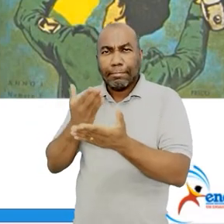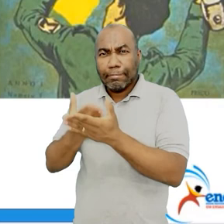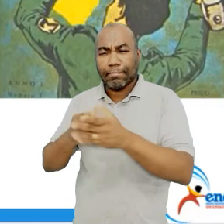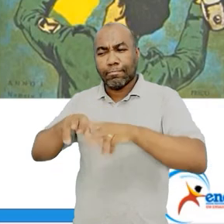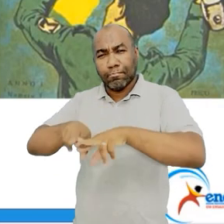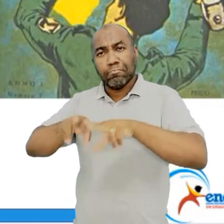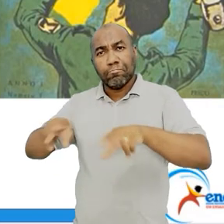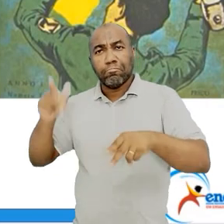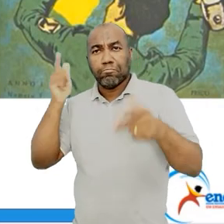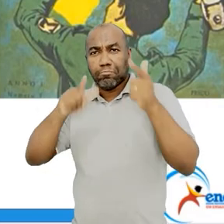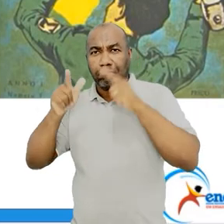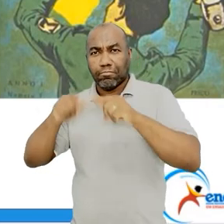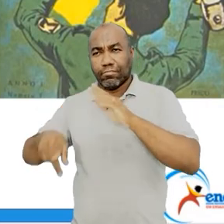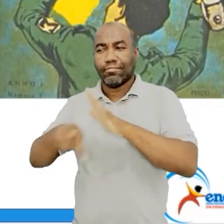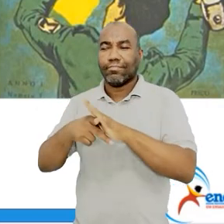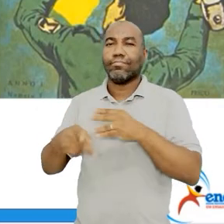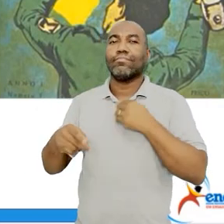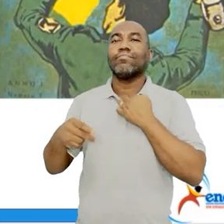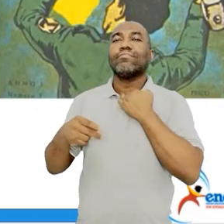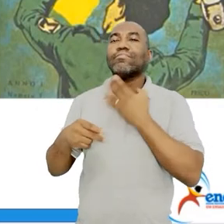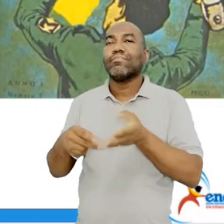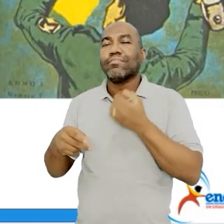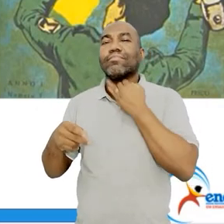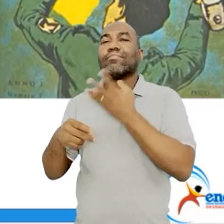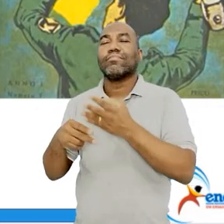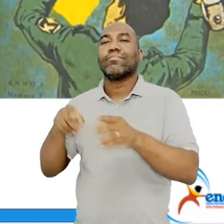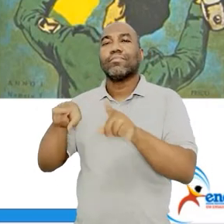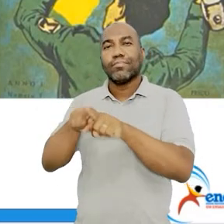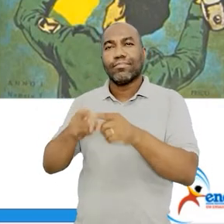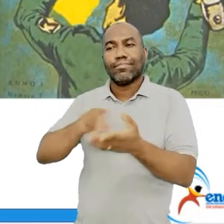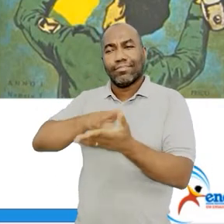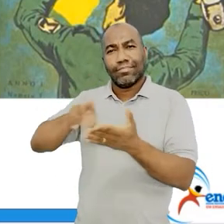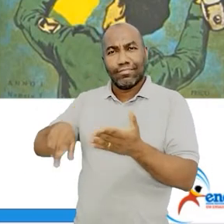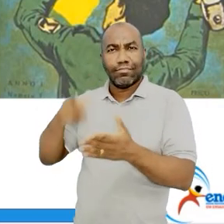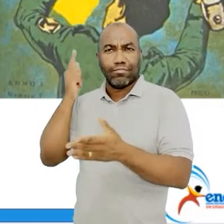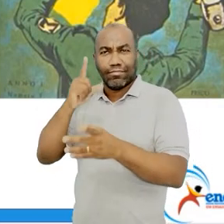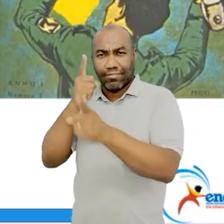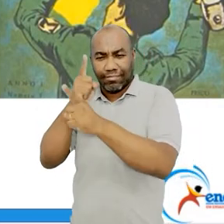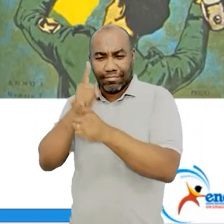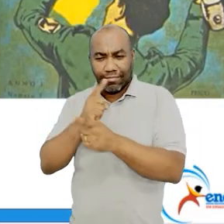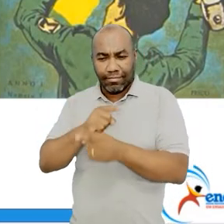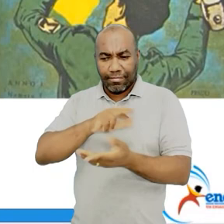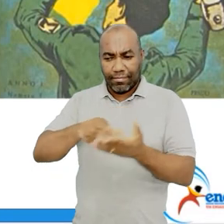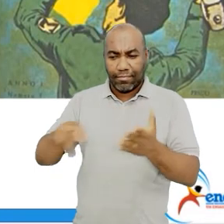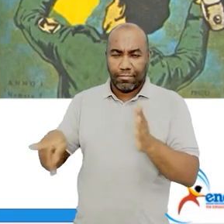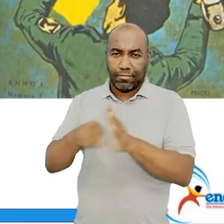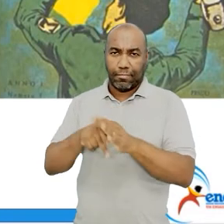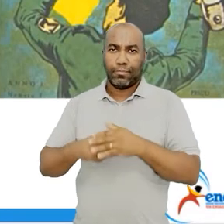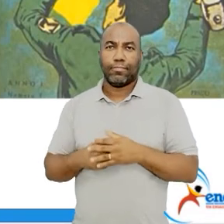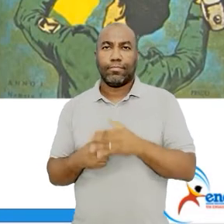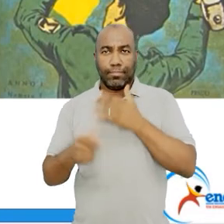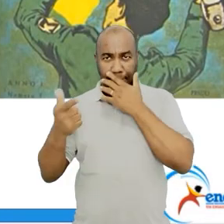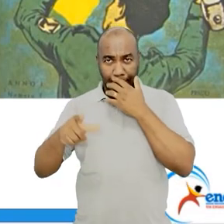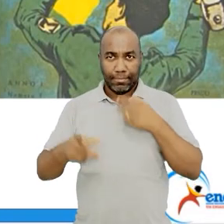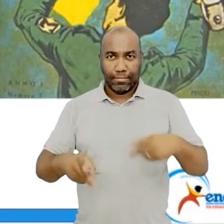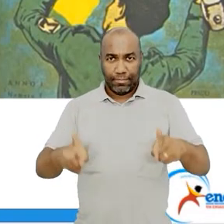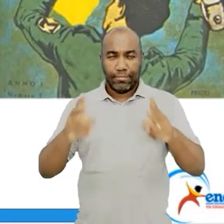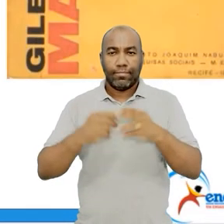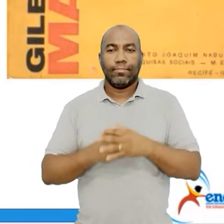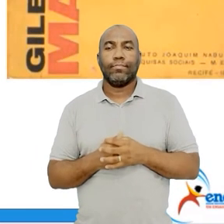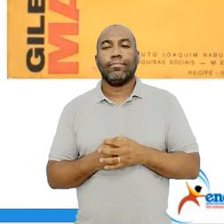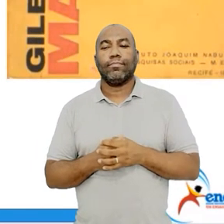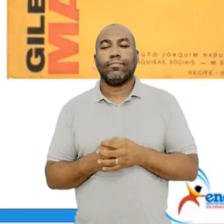-extremo até próximo aí de raízes extremistas. Vamos adiante?